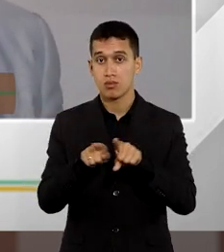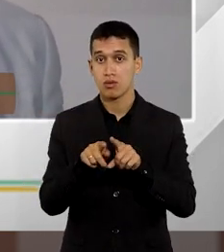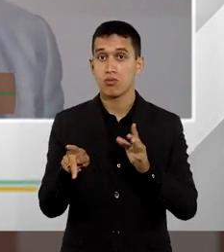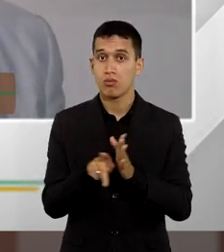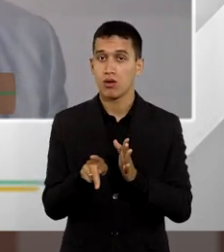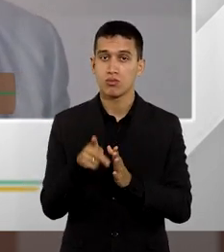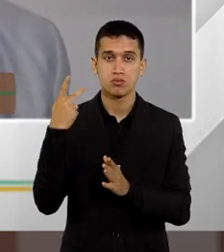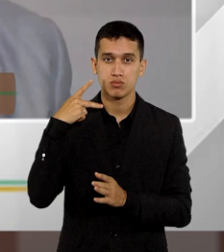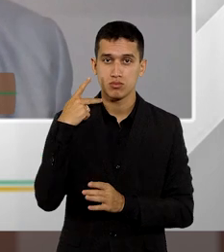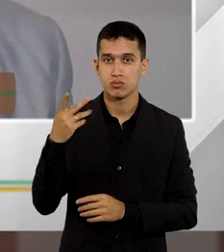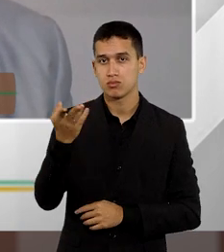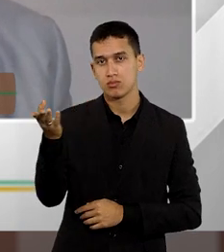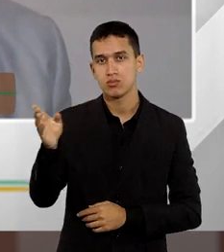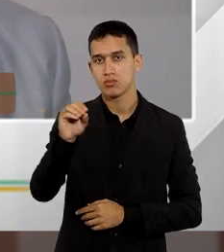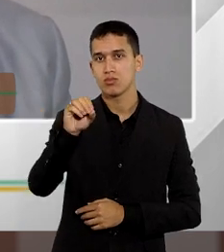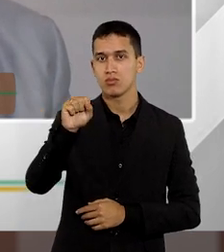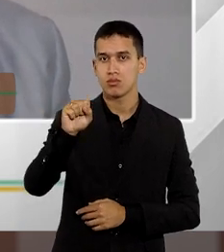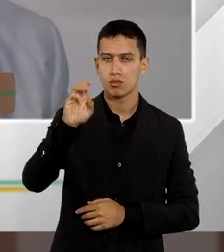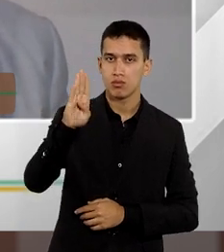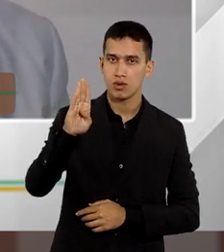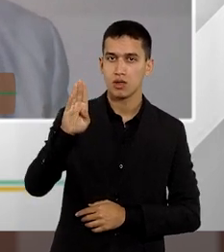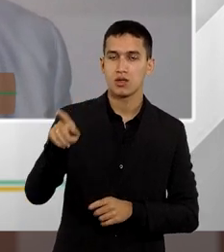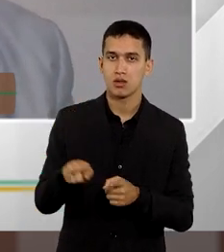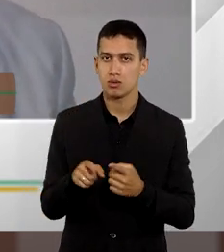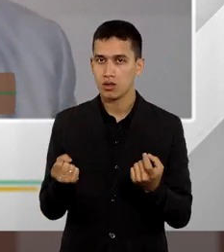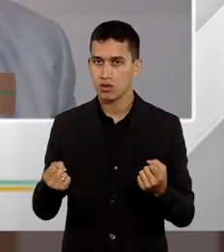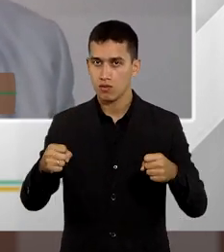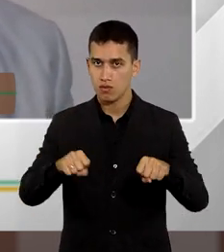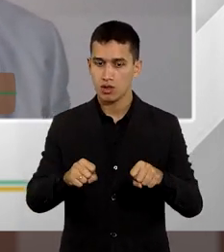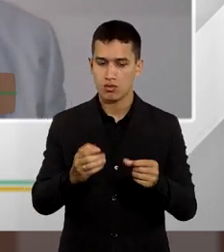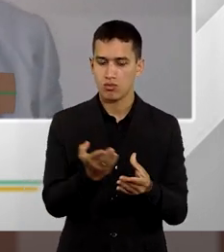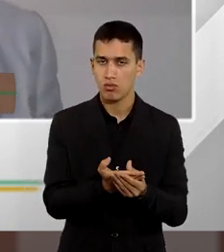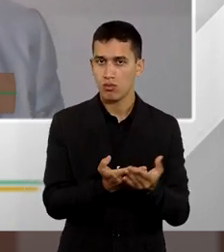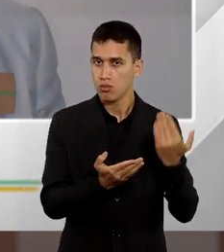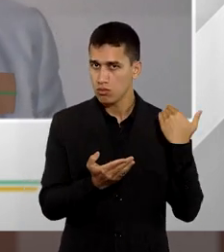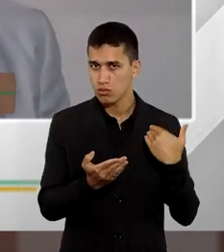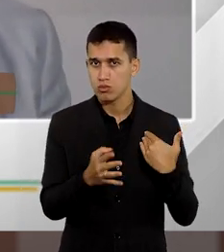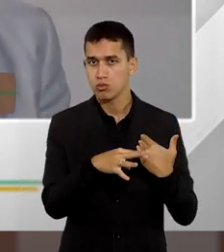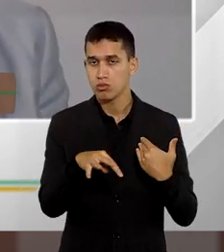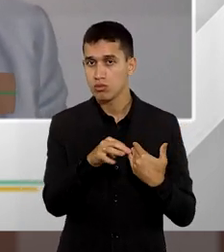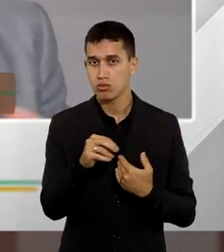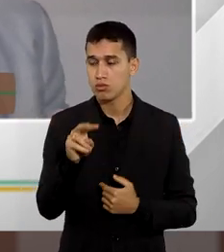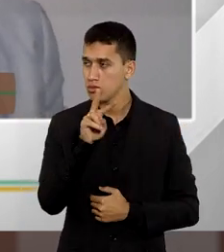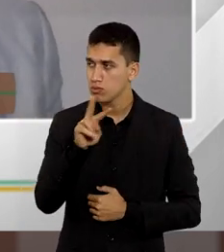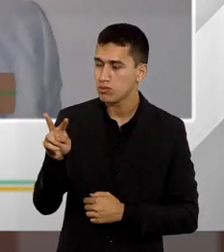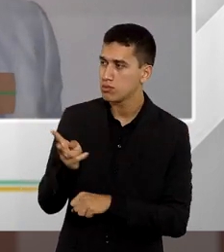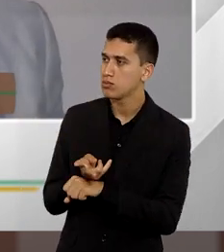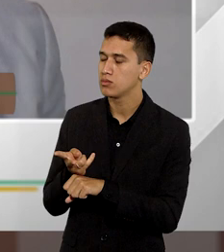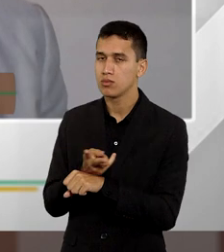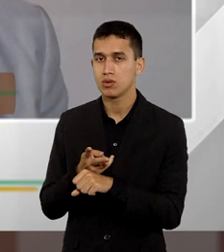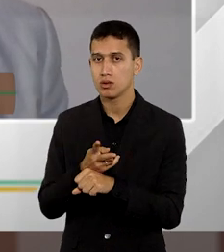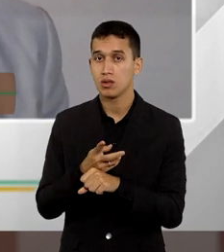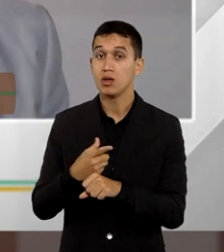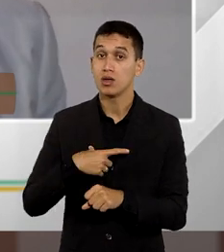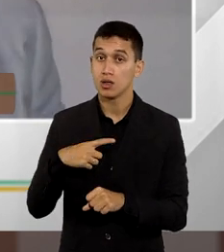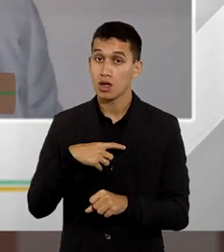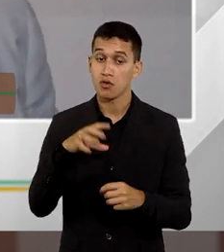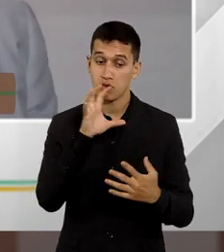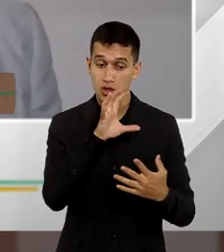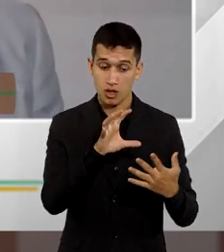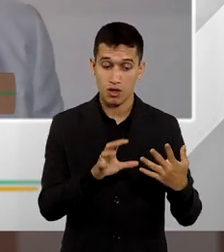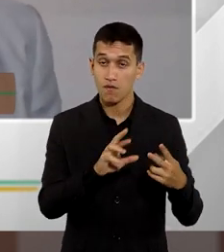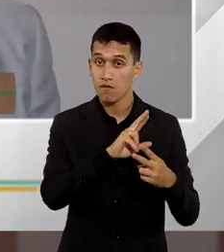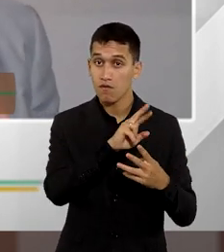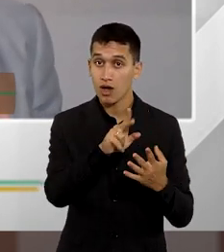Brasil, Procuradoria e Defesa de Prerrogativas, que tem a Lex Arquis no comando, e que ela é subdividida em vários